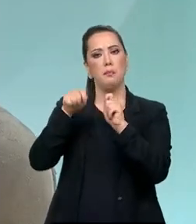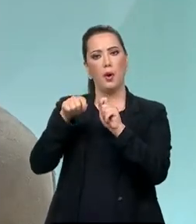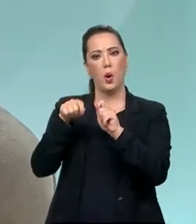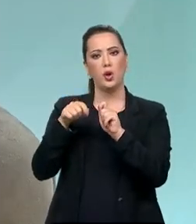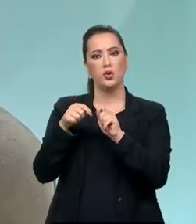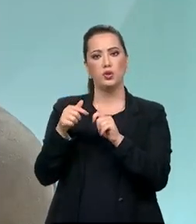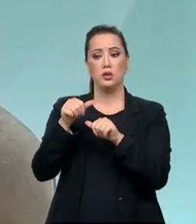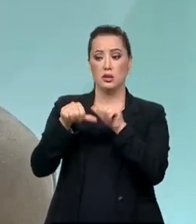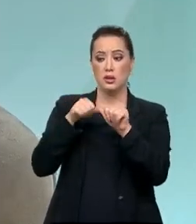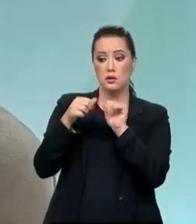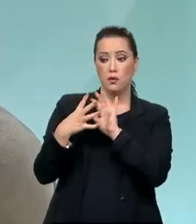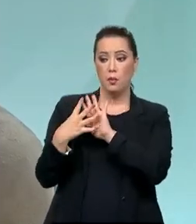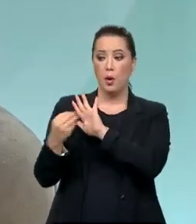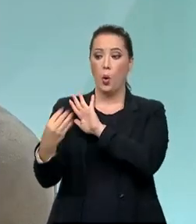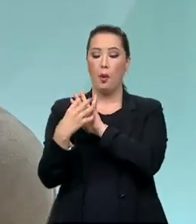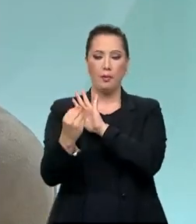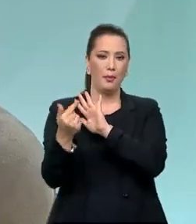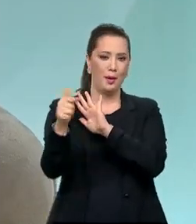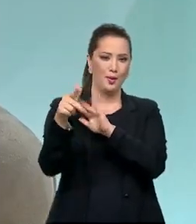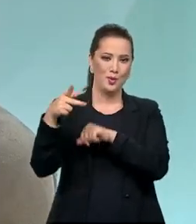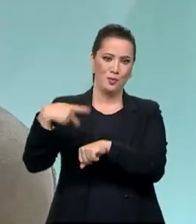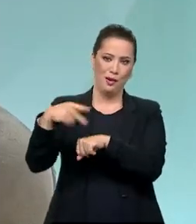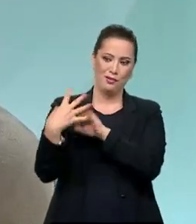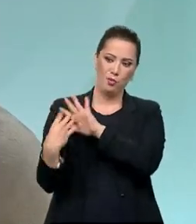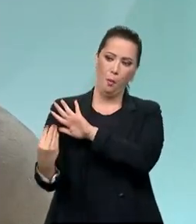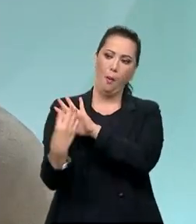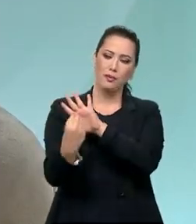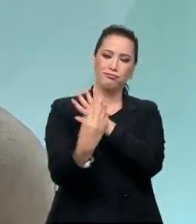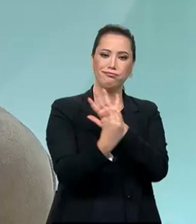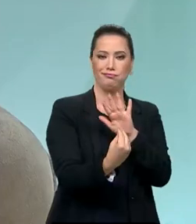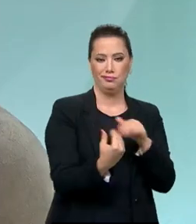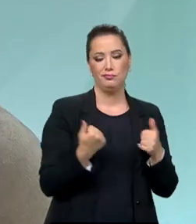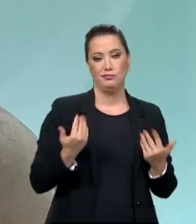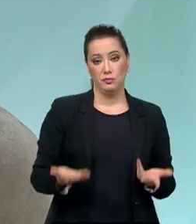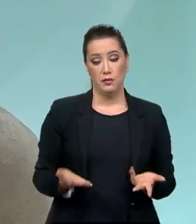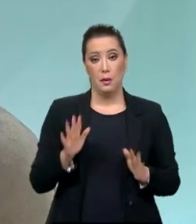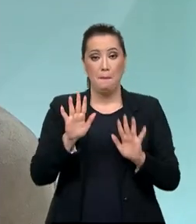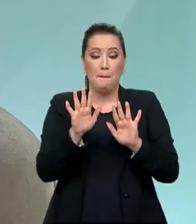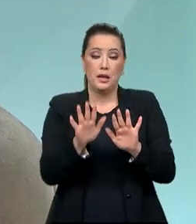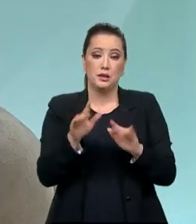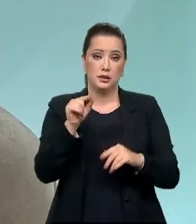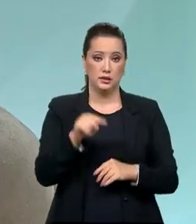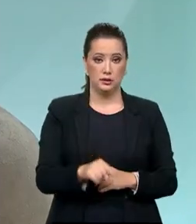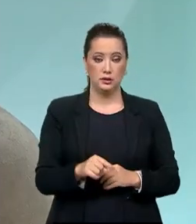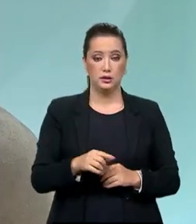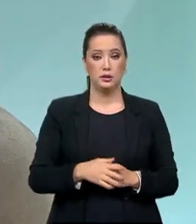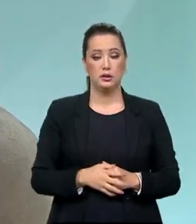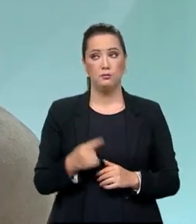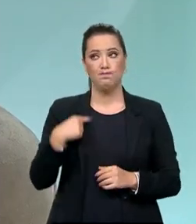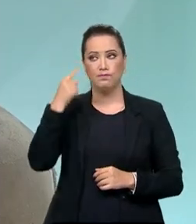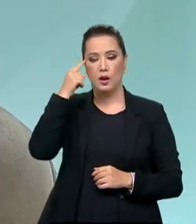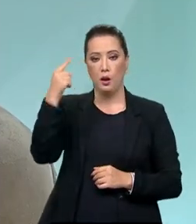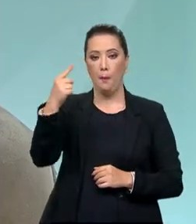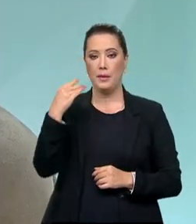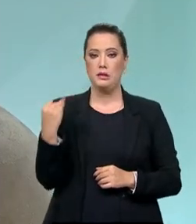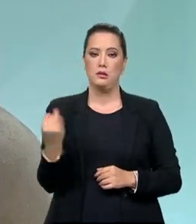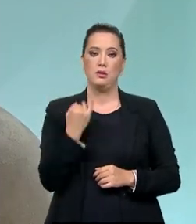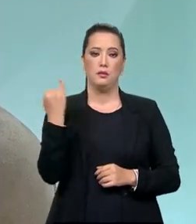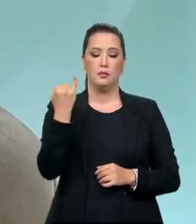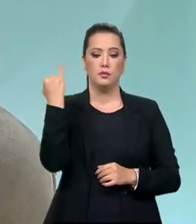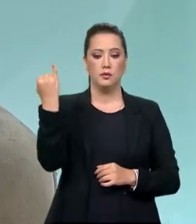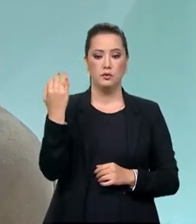evidentemente, levar esses programas, exportar, entre aspas. Mas eu penso que o grande